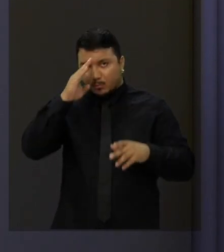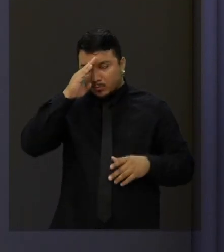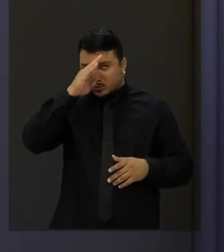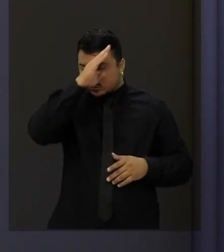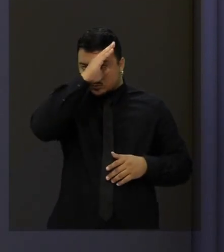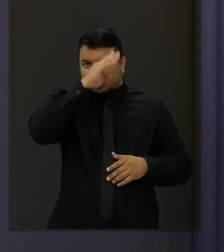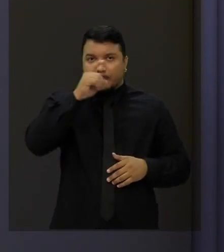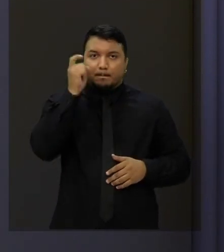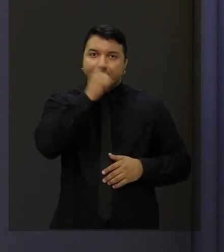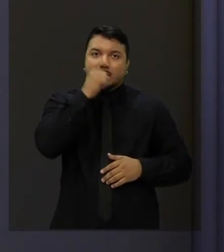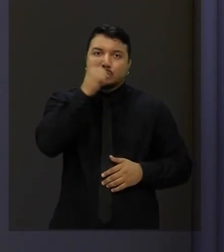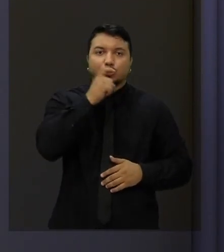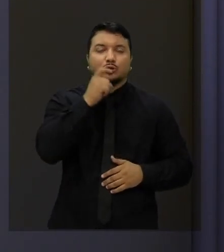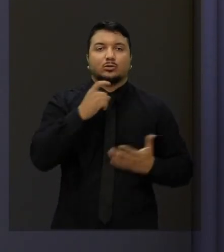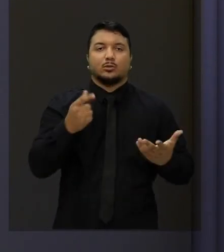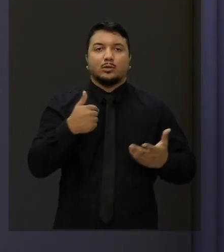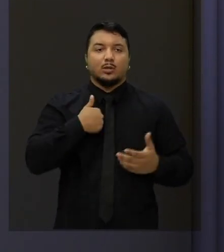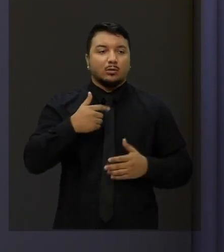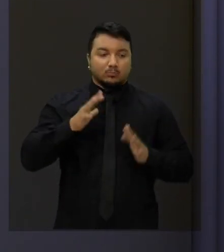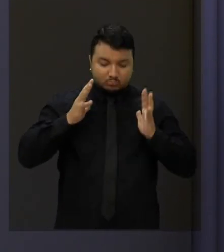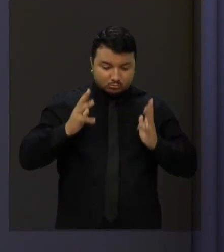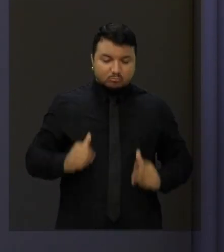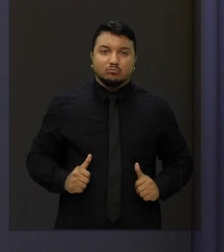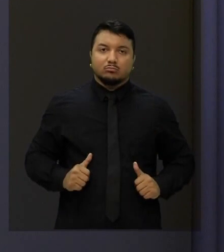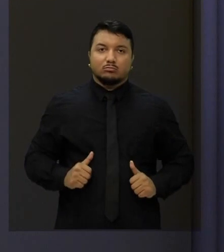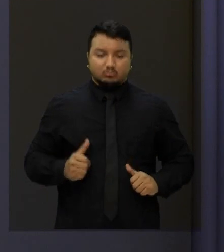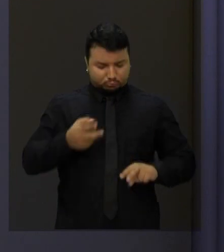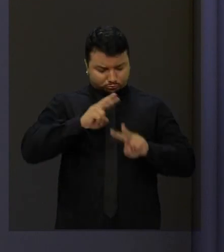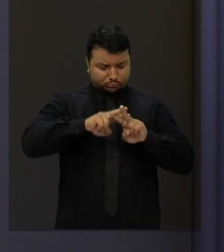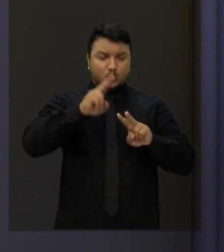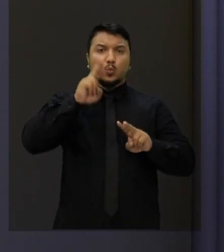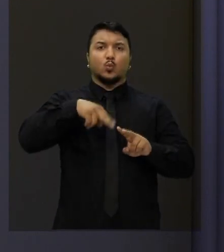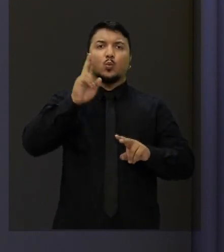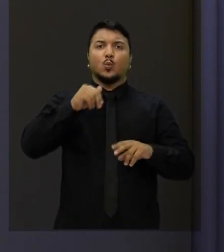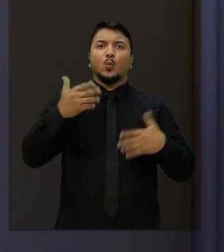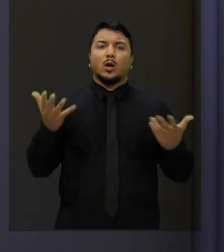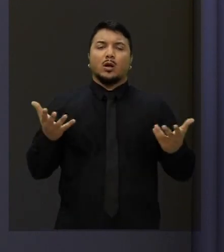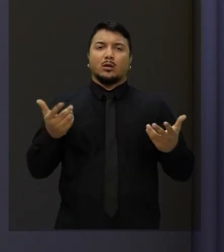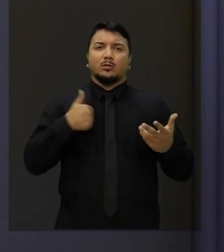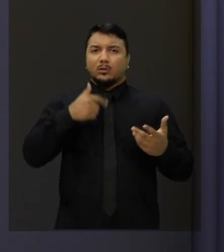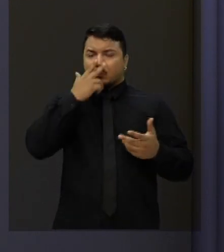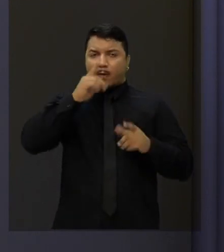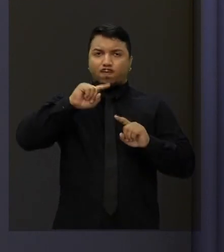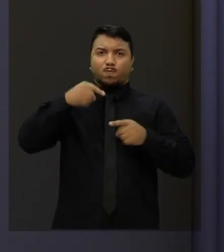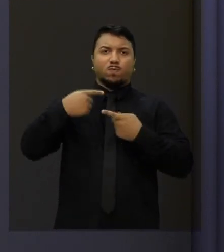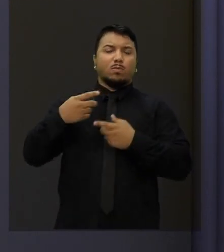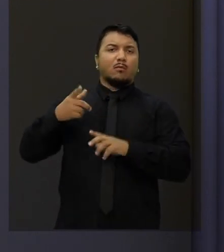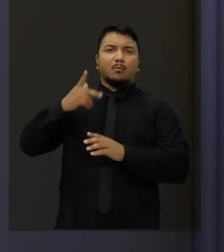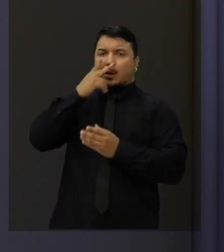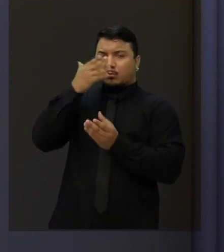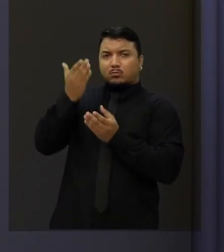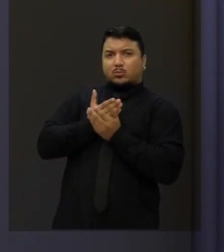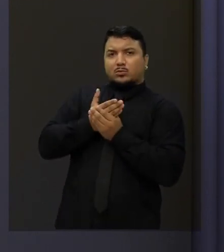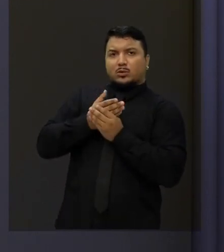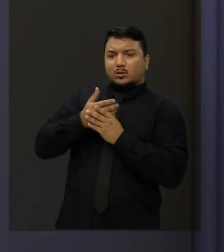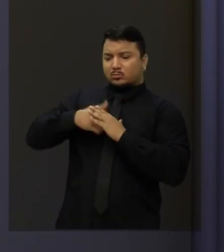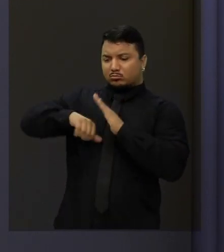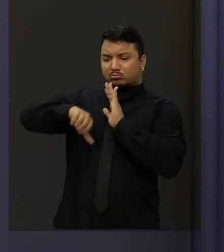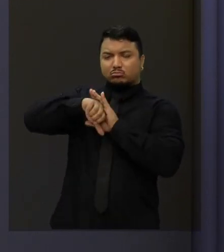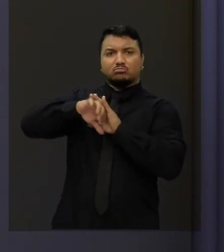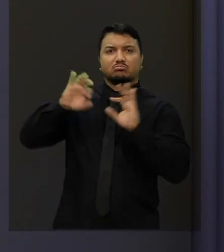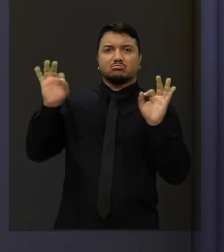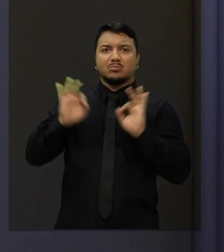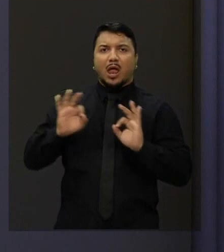mentir. Eu sou ficha limpa, candidato Capitão Wagner. Eu não tenho nenhuma condenação criminal ou o que seja